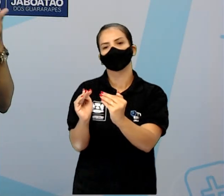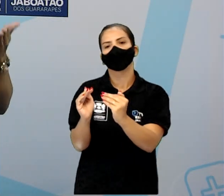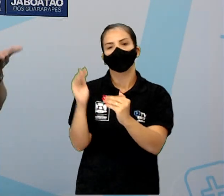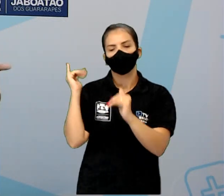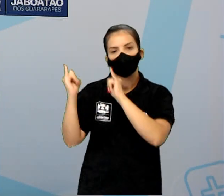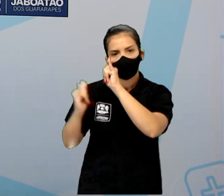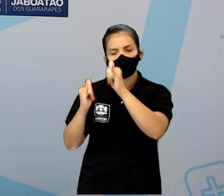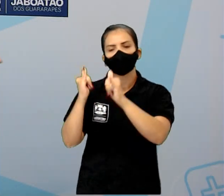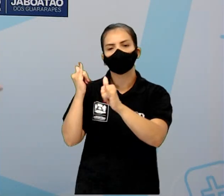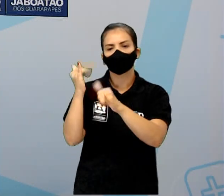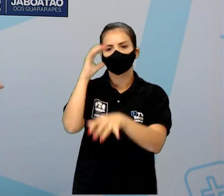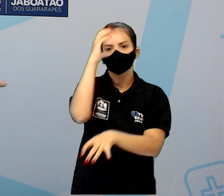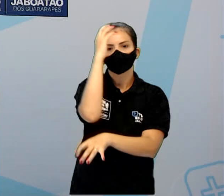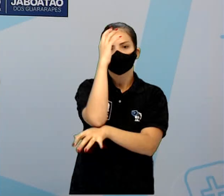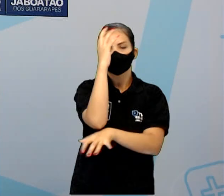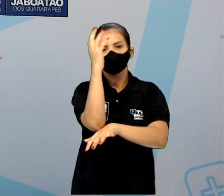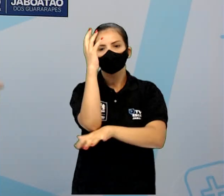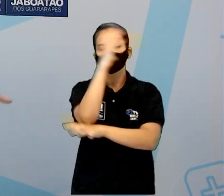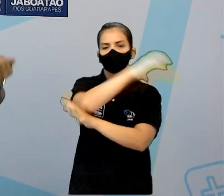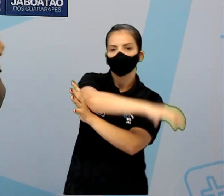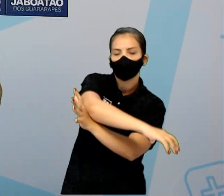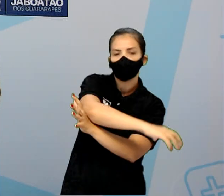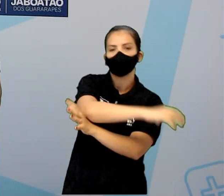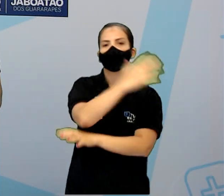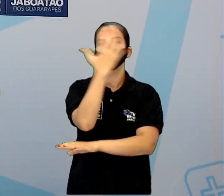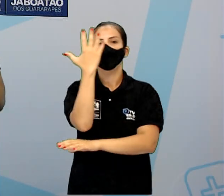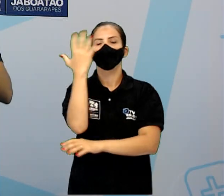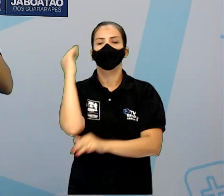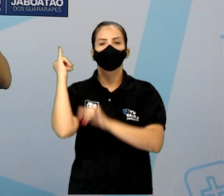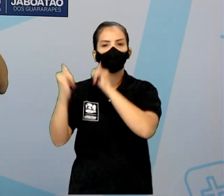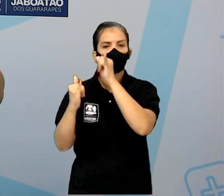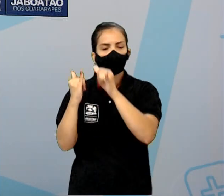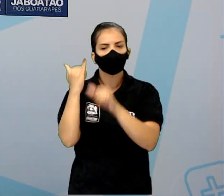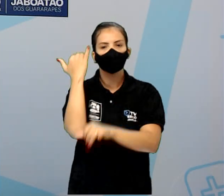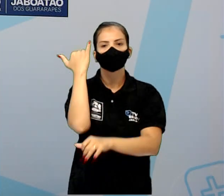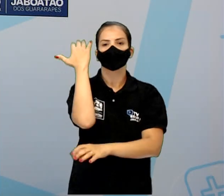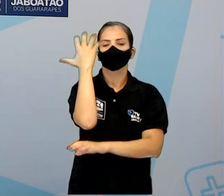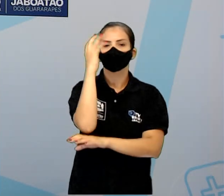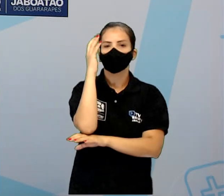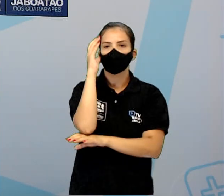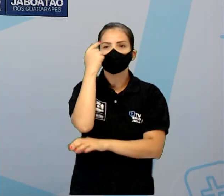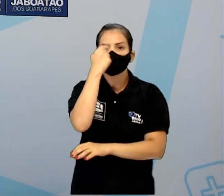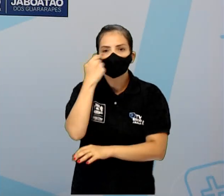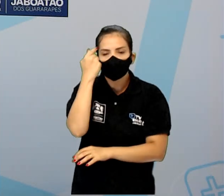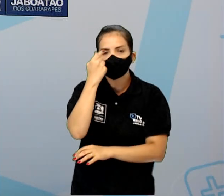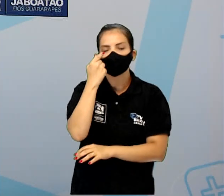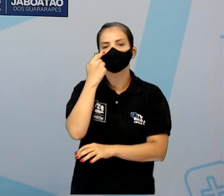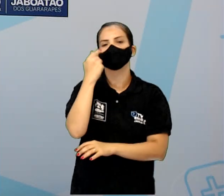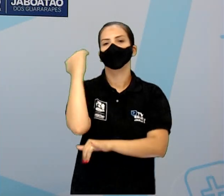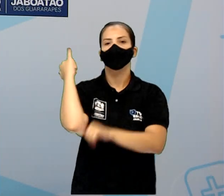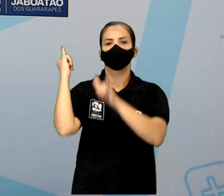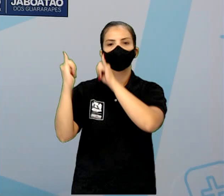vai deixar de ser a lenda do rei Arthur. A essência da lenda é preservada.